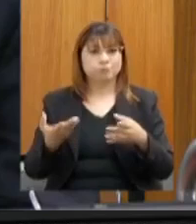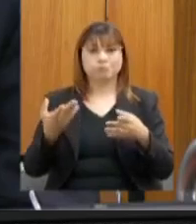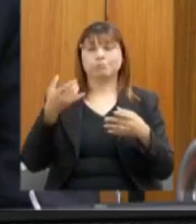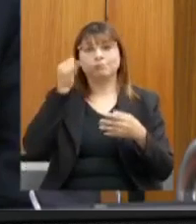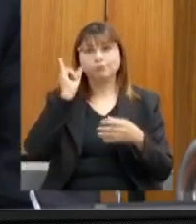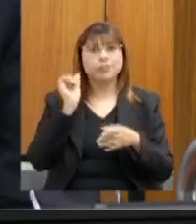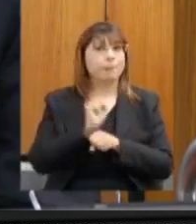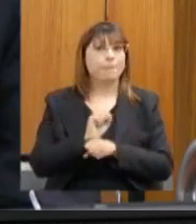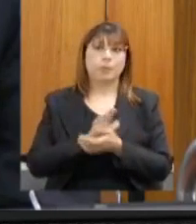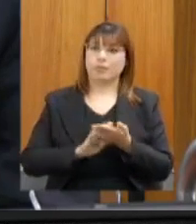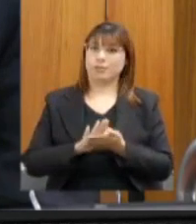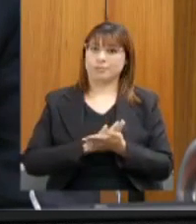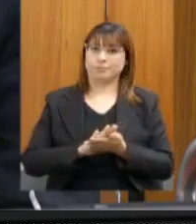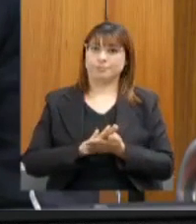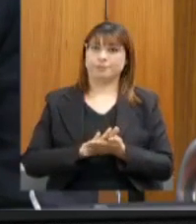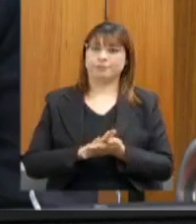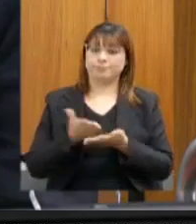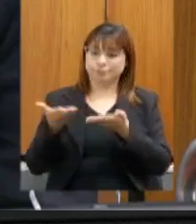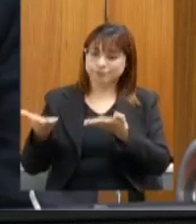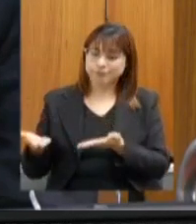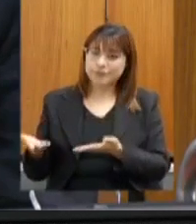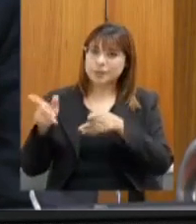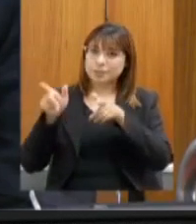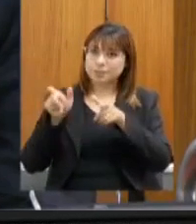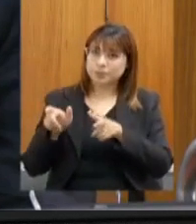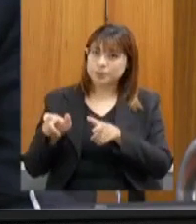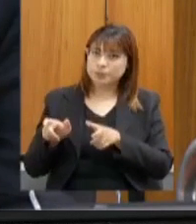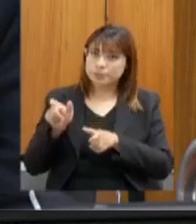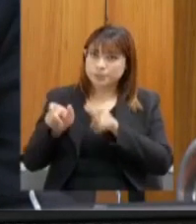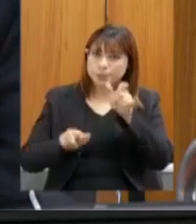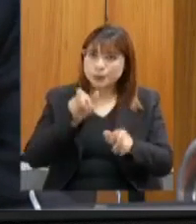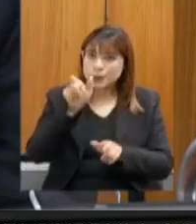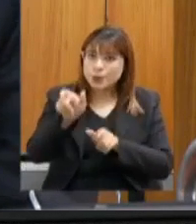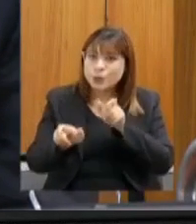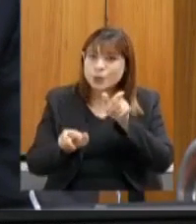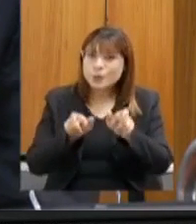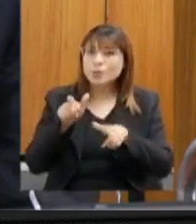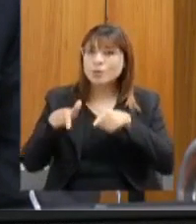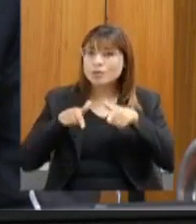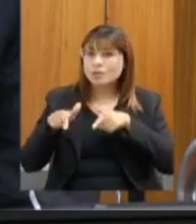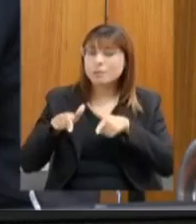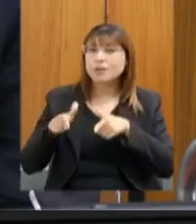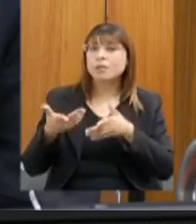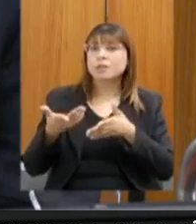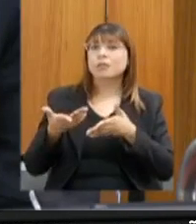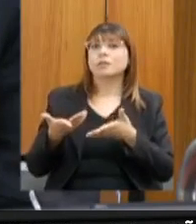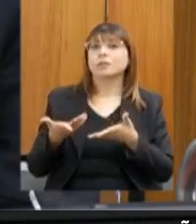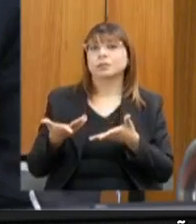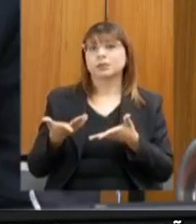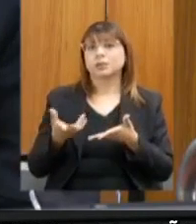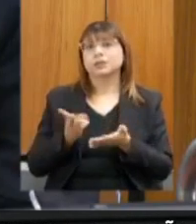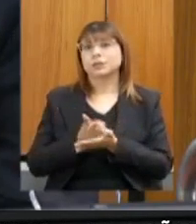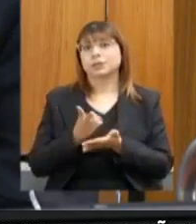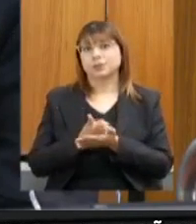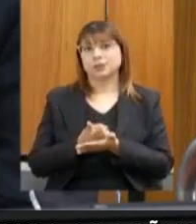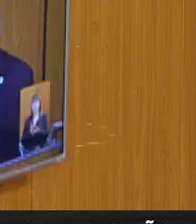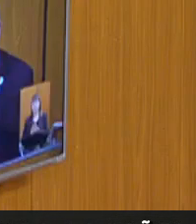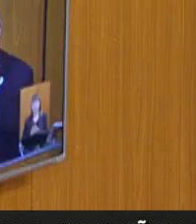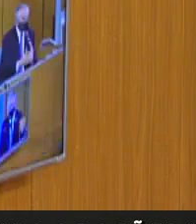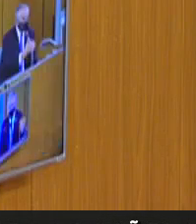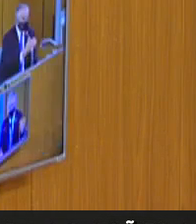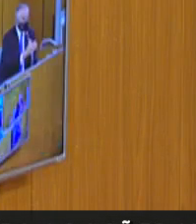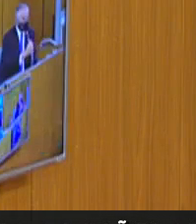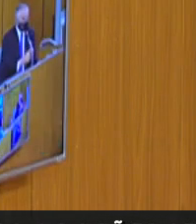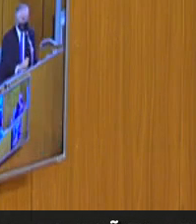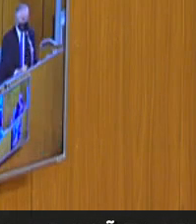e os nossos produtores, quando eu levo uma demanda da agropecuária, eles me trazem uma demanda do meio ambiente. Então,